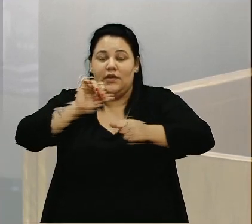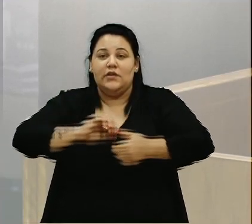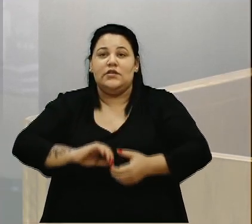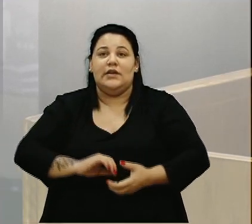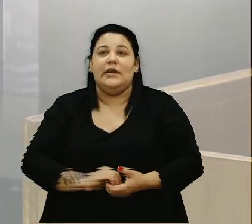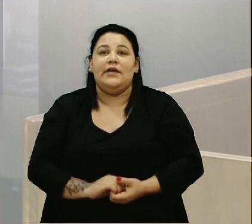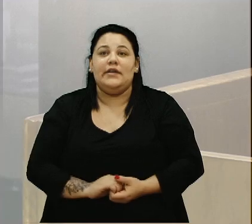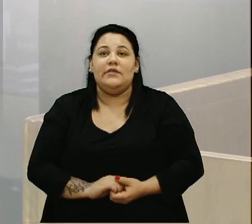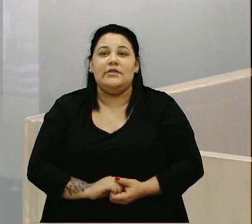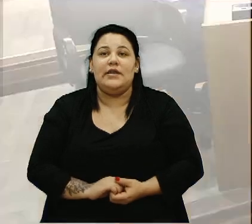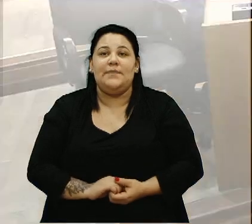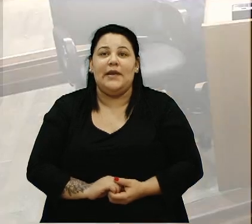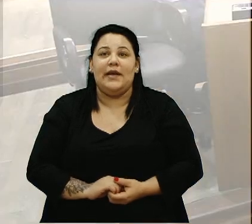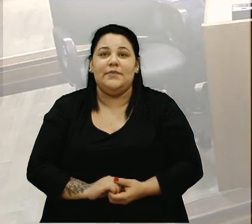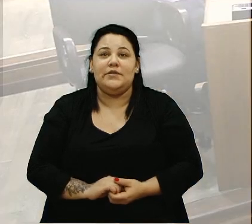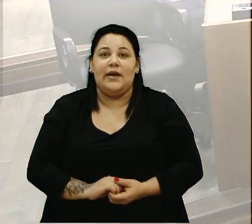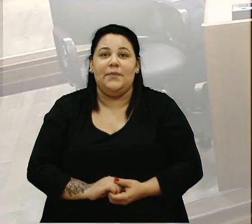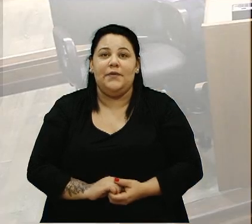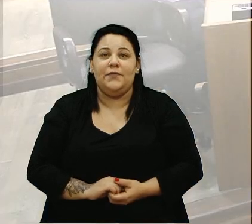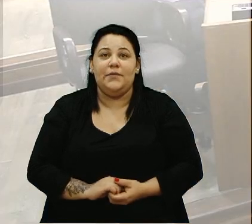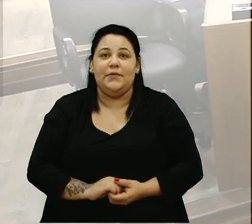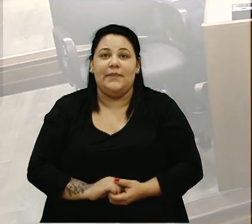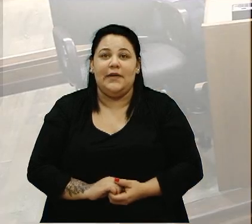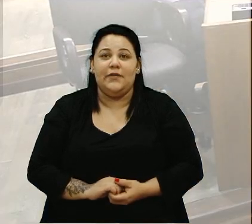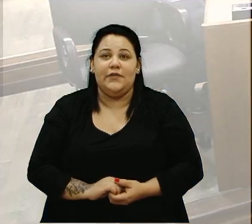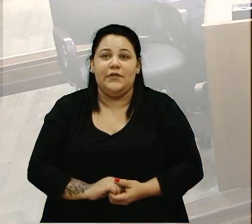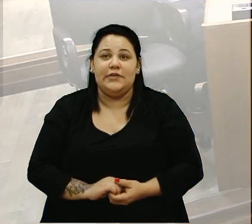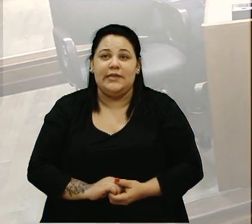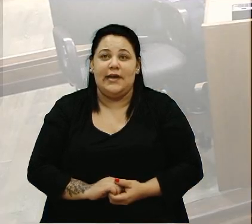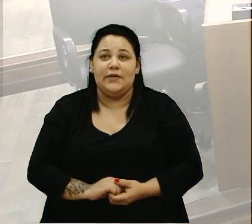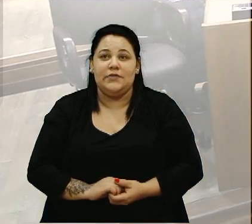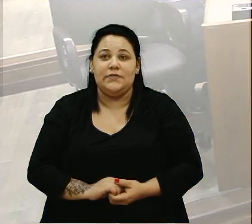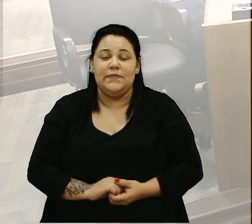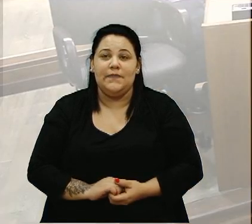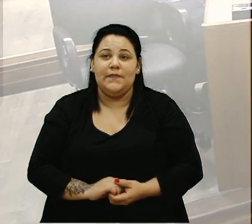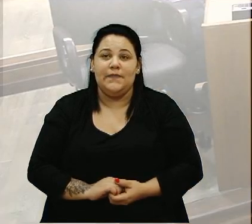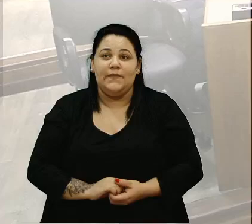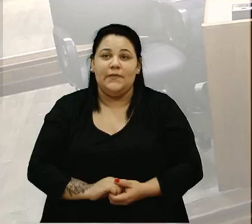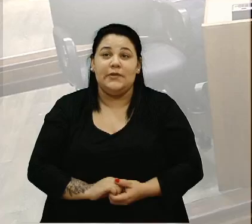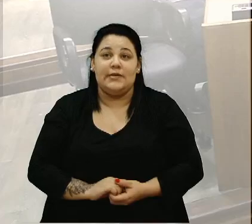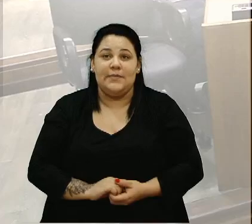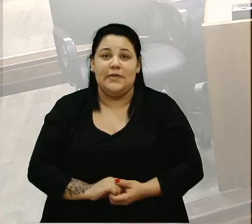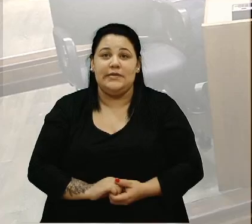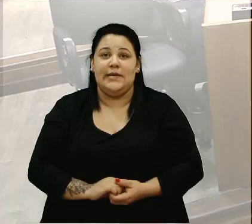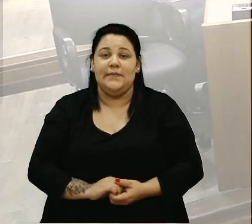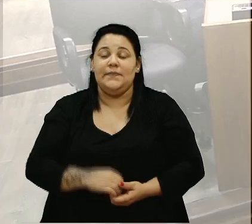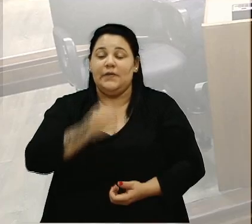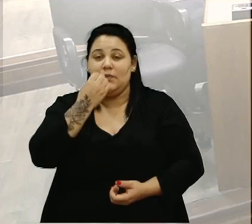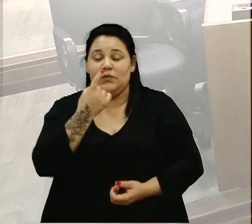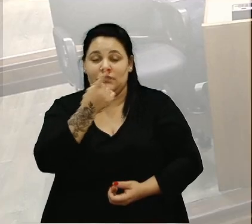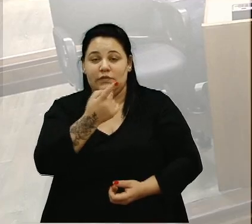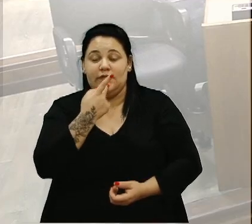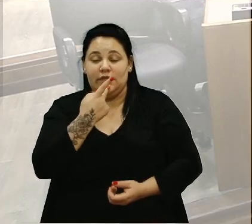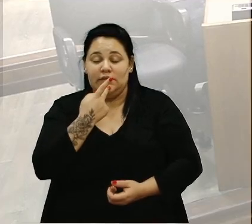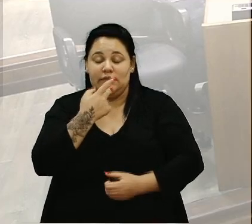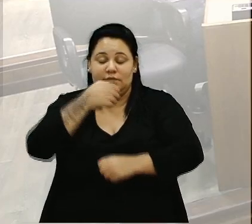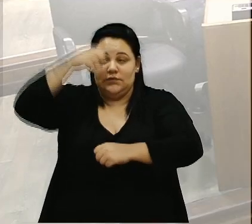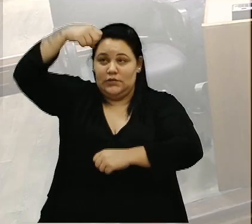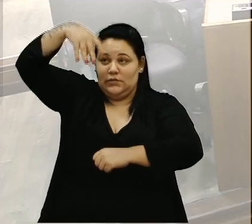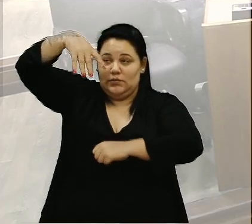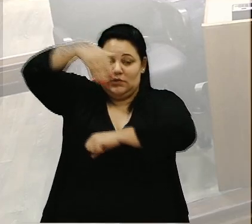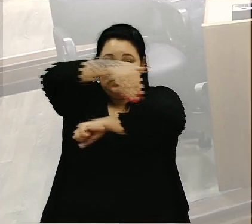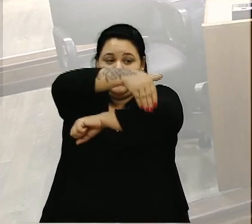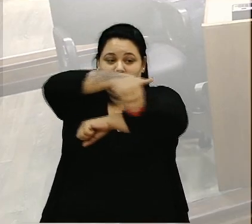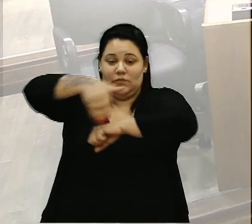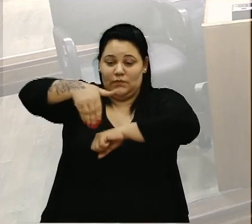vereador Lucas. Obrigado, vereador Xuxa. Olha, que bom que o senhor toca no assunto da iluminação pública. Eu vi que